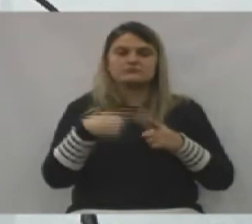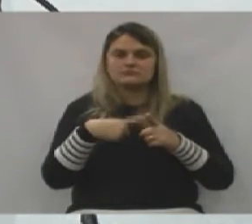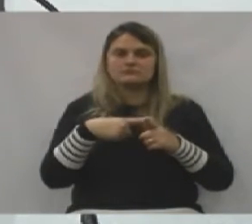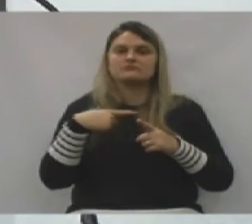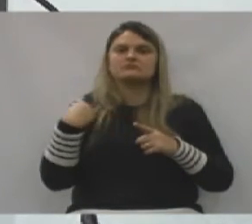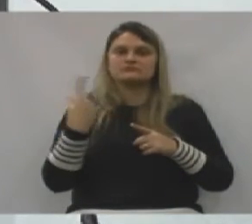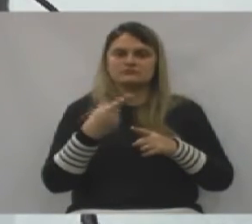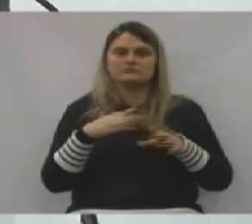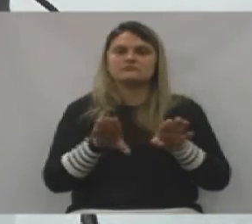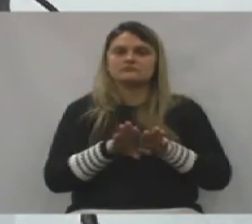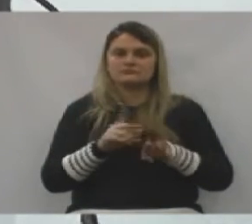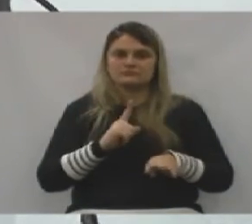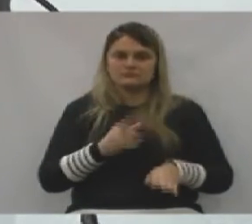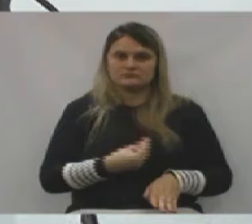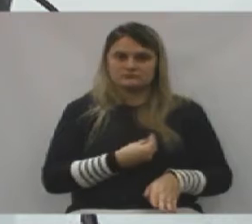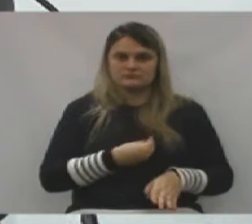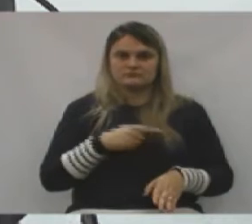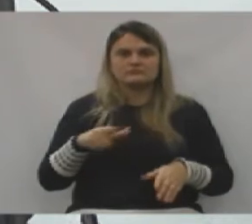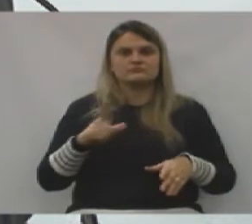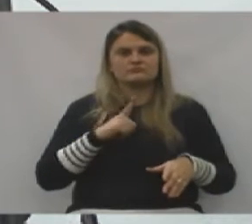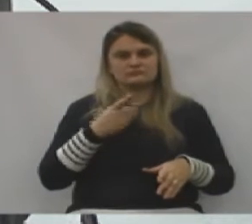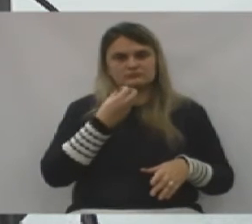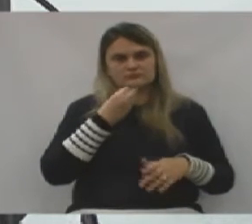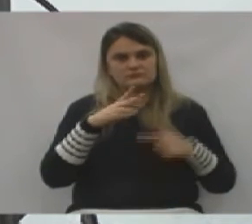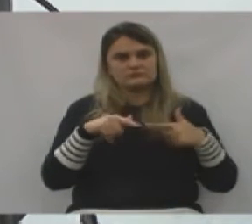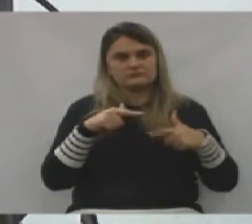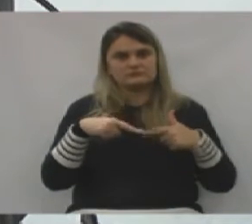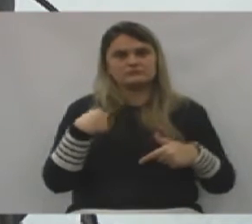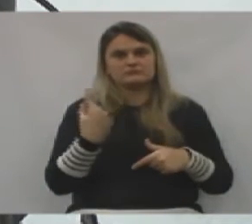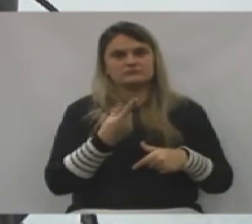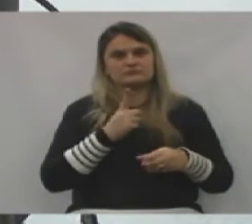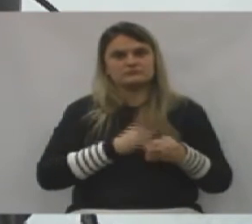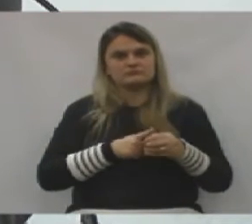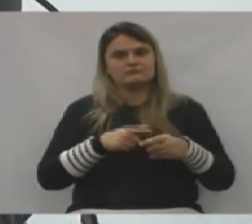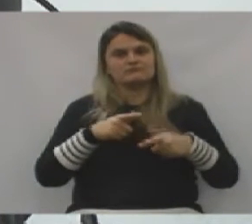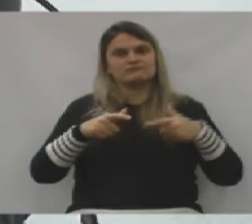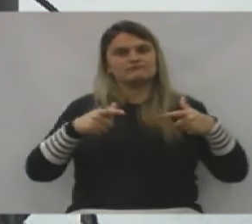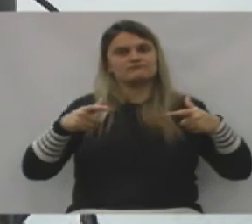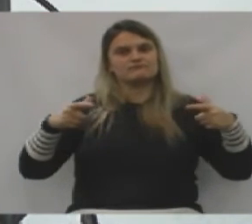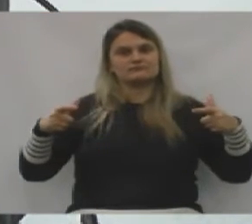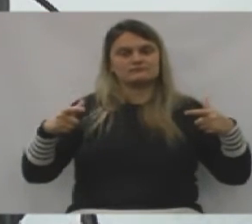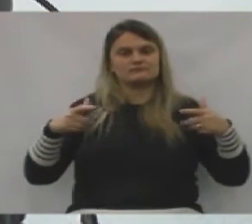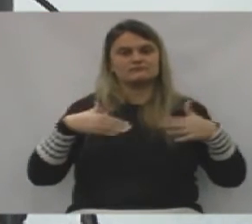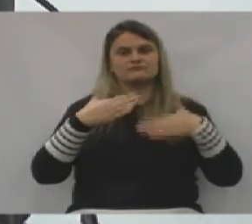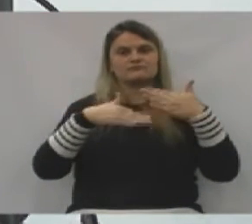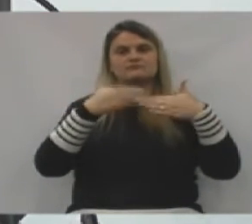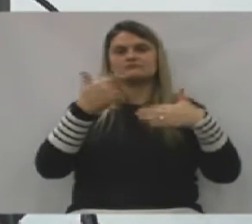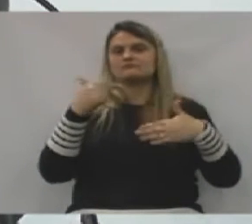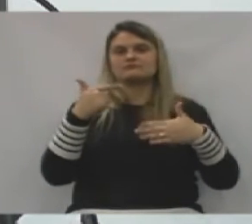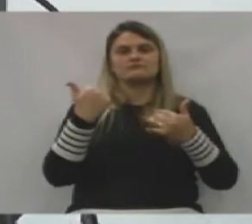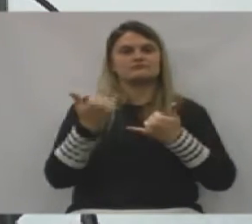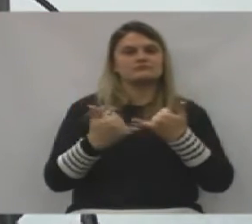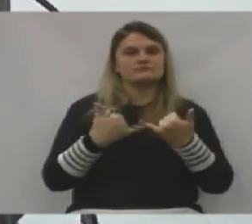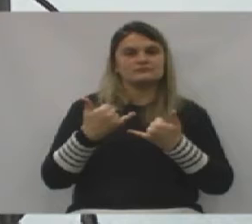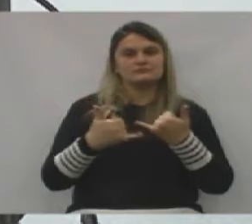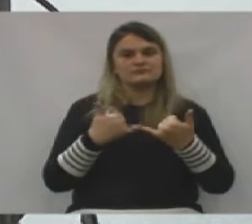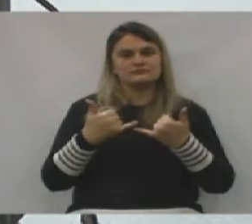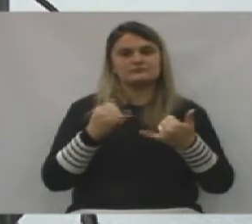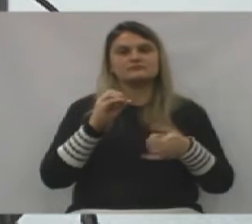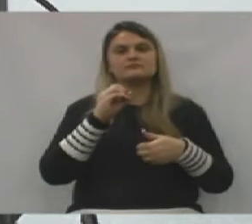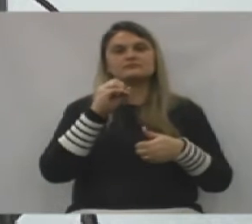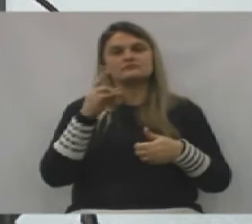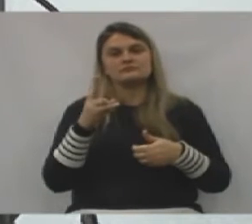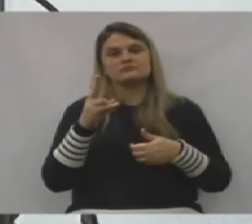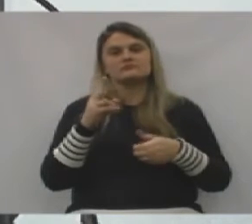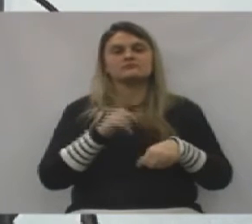todos nós estamos aqui nos dedicando para que a nossa cidade cresça, se desenvolva, ninguém está aqui brincando ou